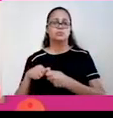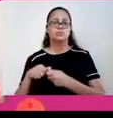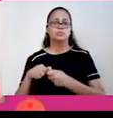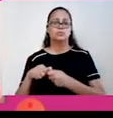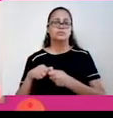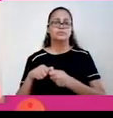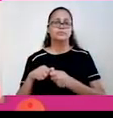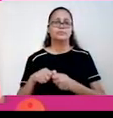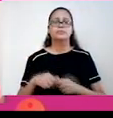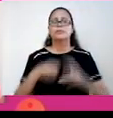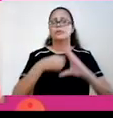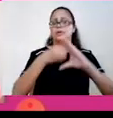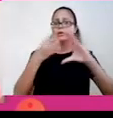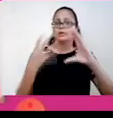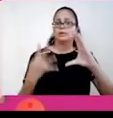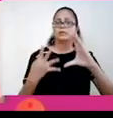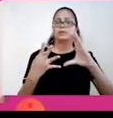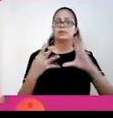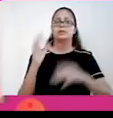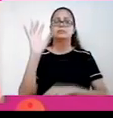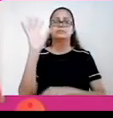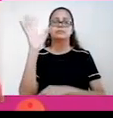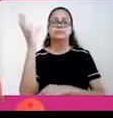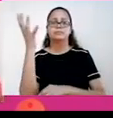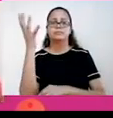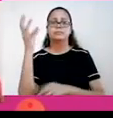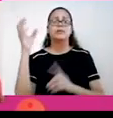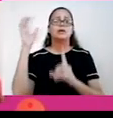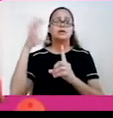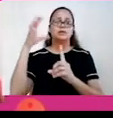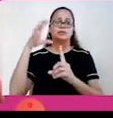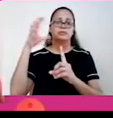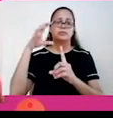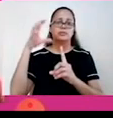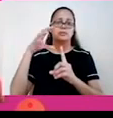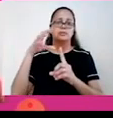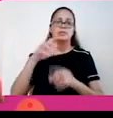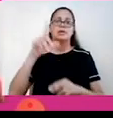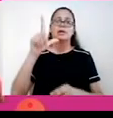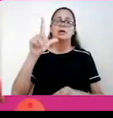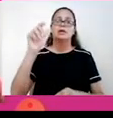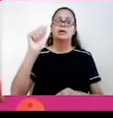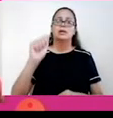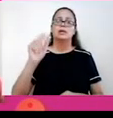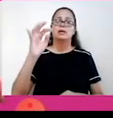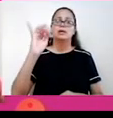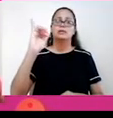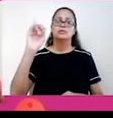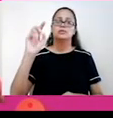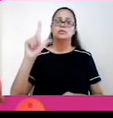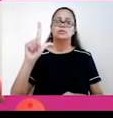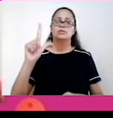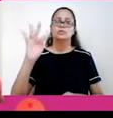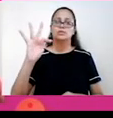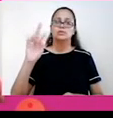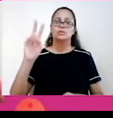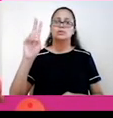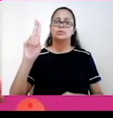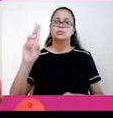climáticos que influenciam no clima da América do Sul, que no caso é a latitude, a altitude,